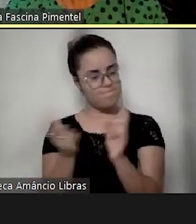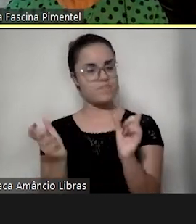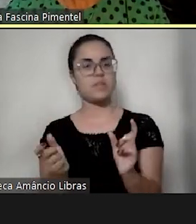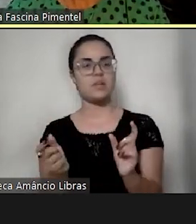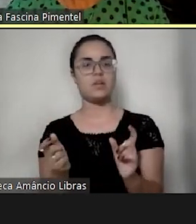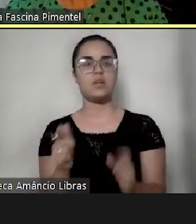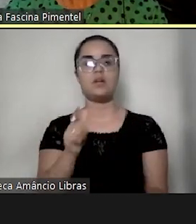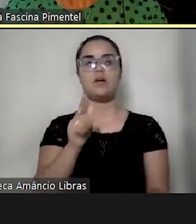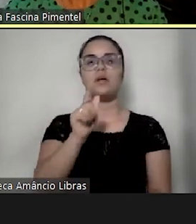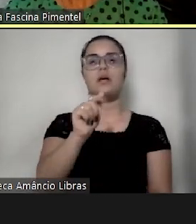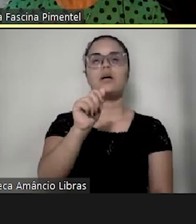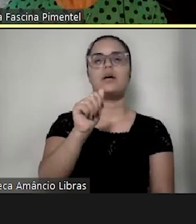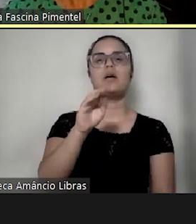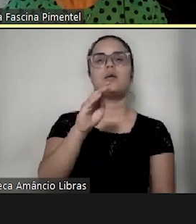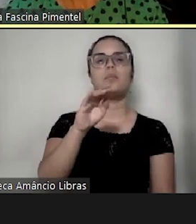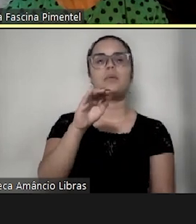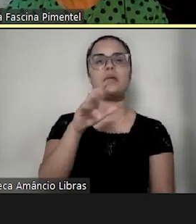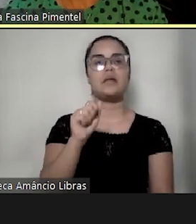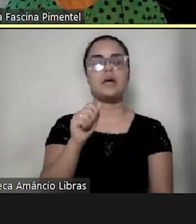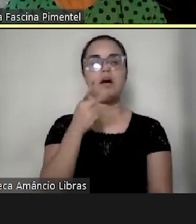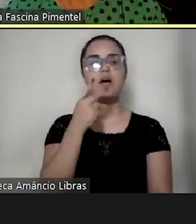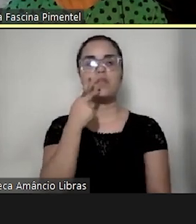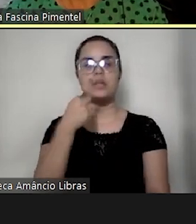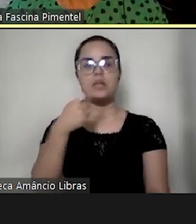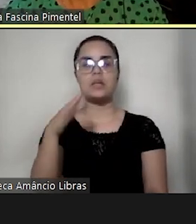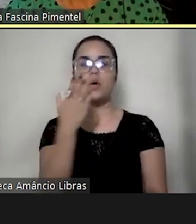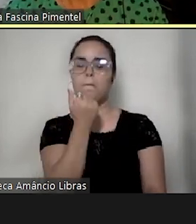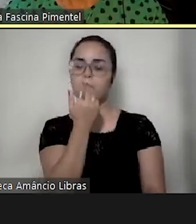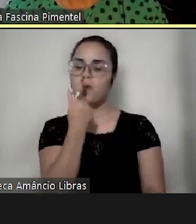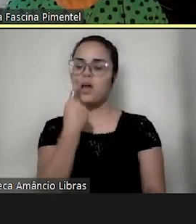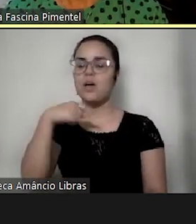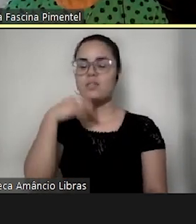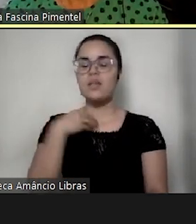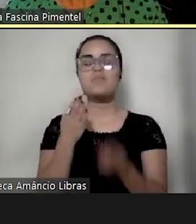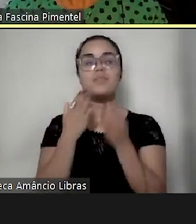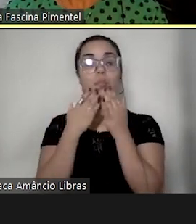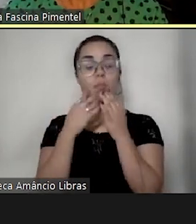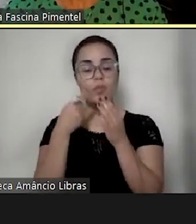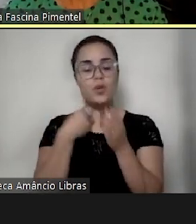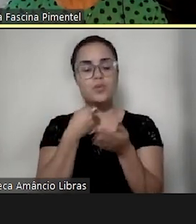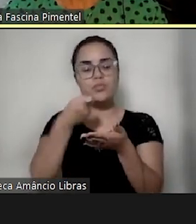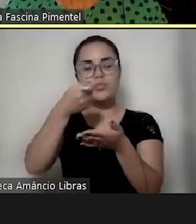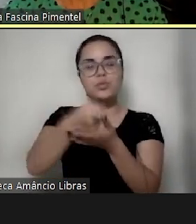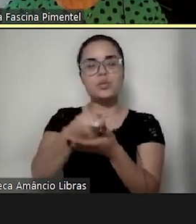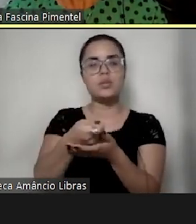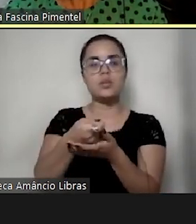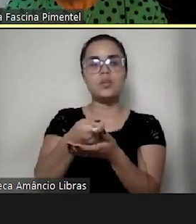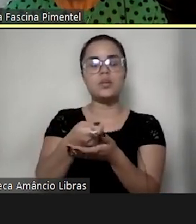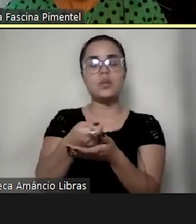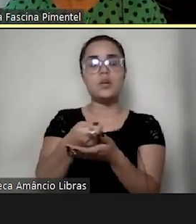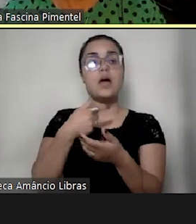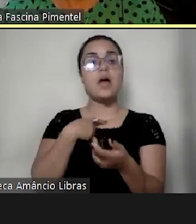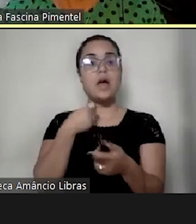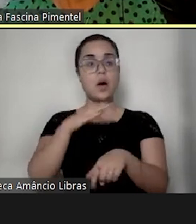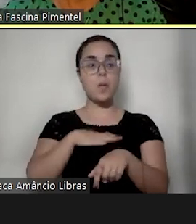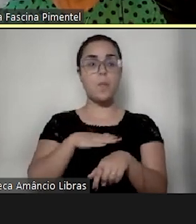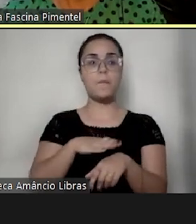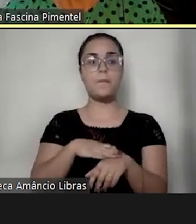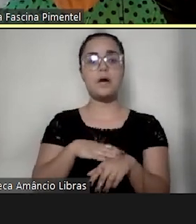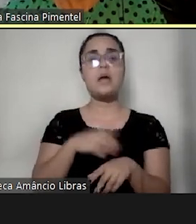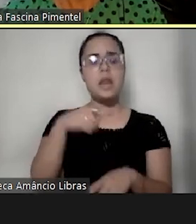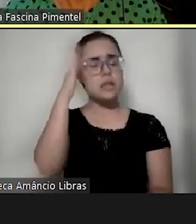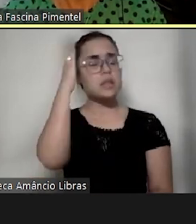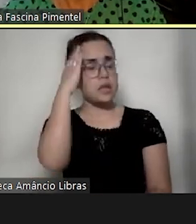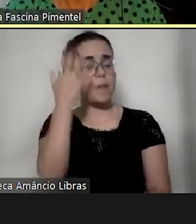adora que eu dê comida na boca dele, mas é um momento de interação, ele sabe comer sozinho,